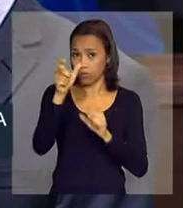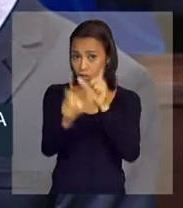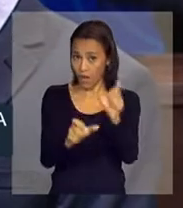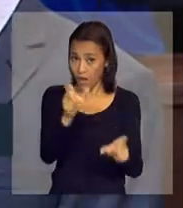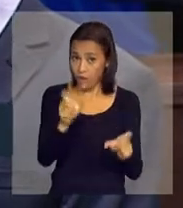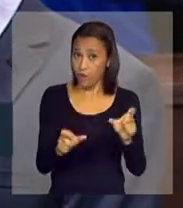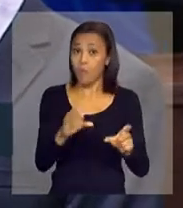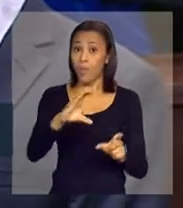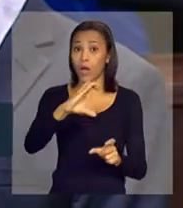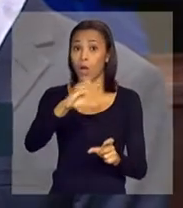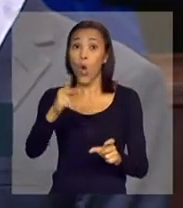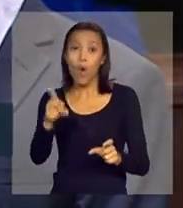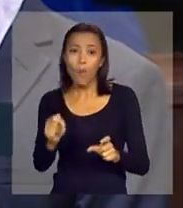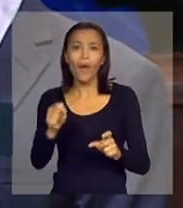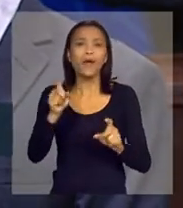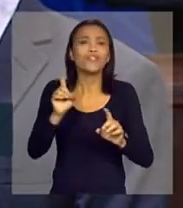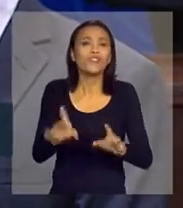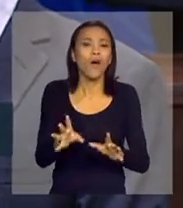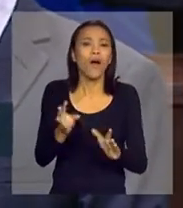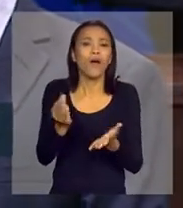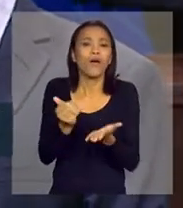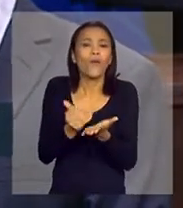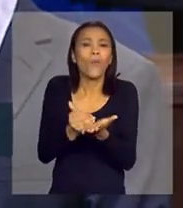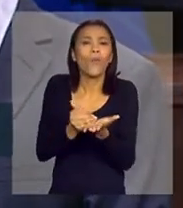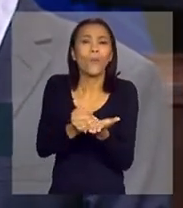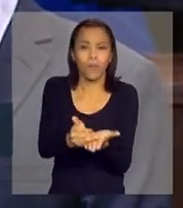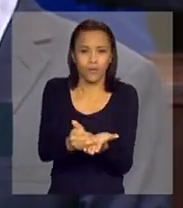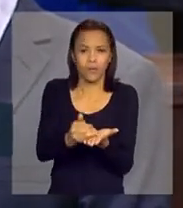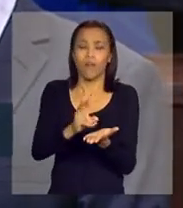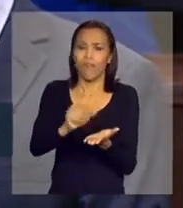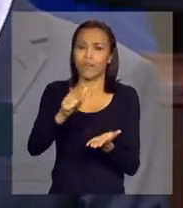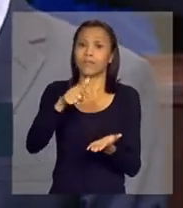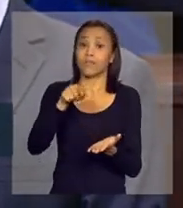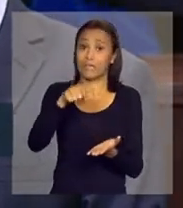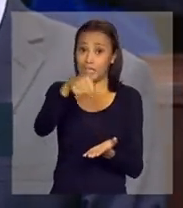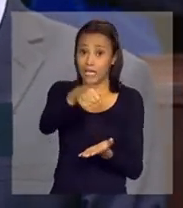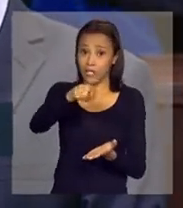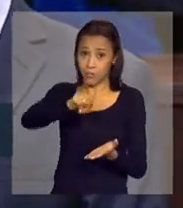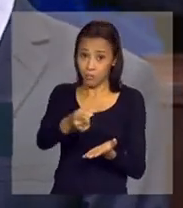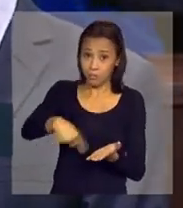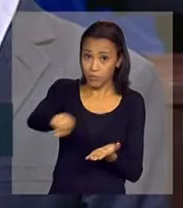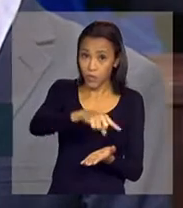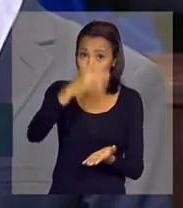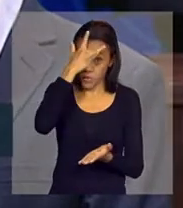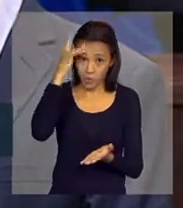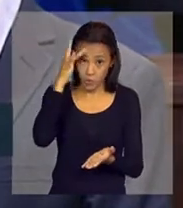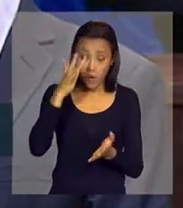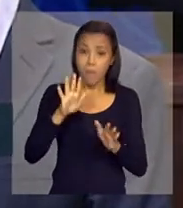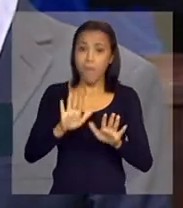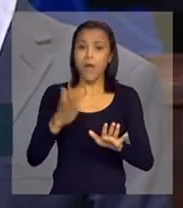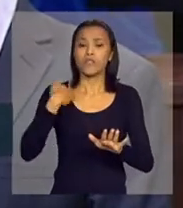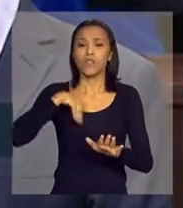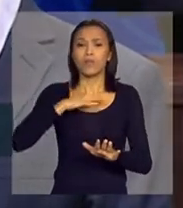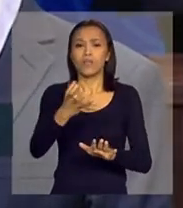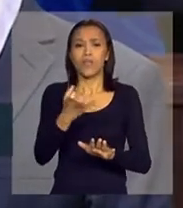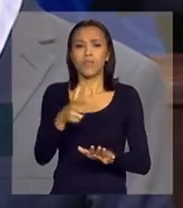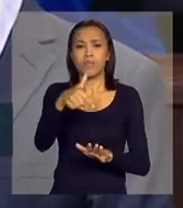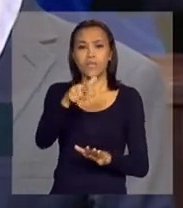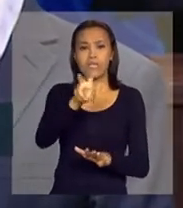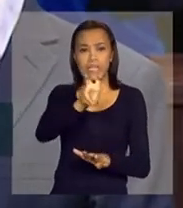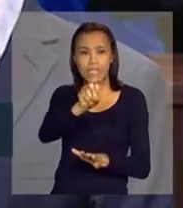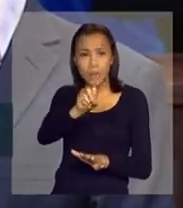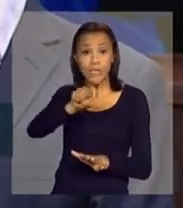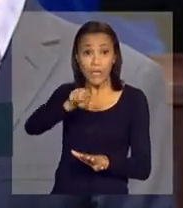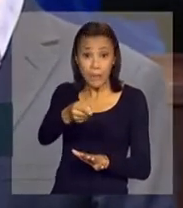Confederações é apenas uma prévia. Serão 7 mil voluntários, mas nós queremos 50 mil